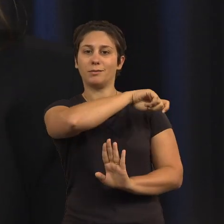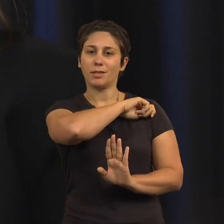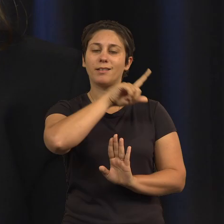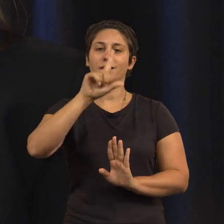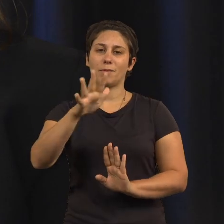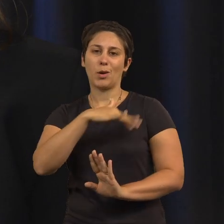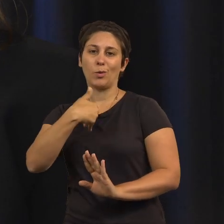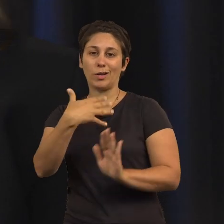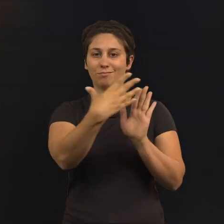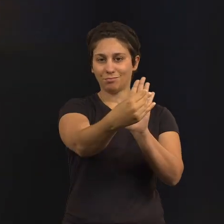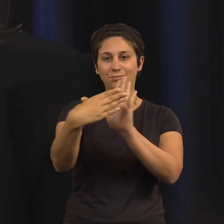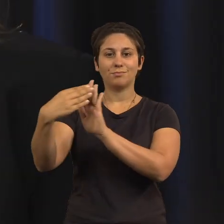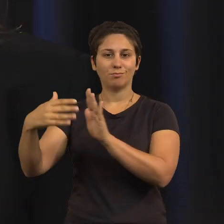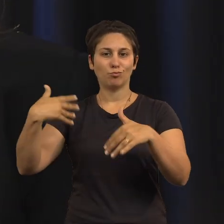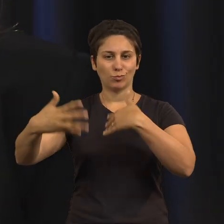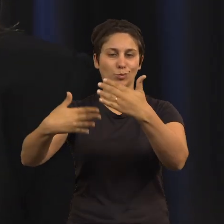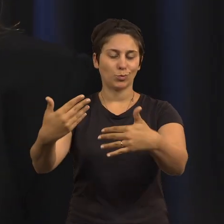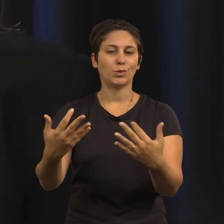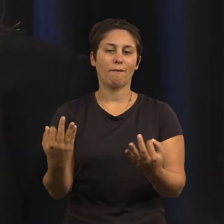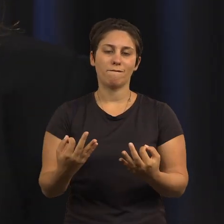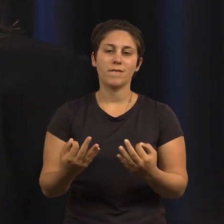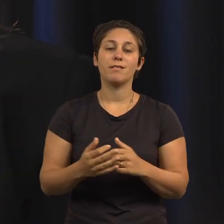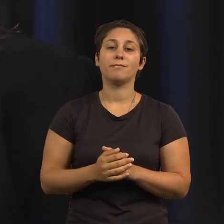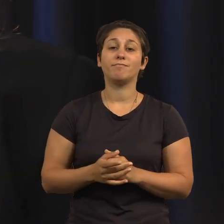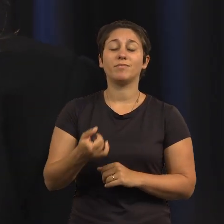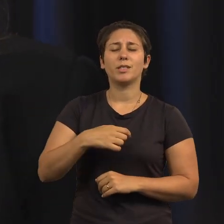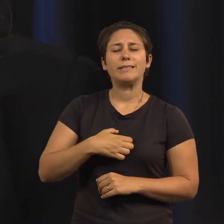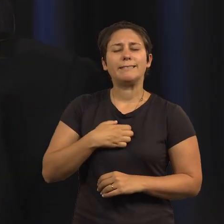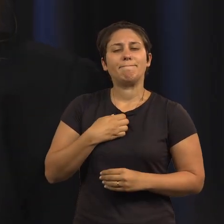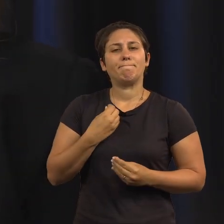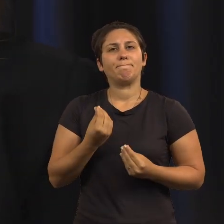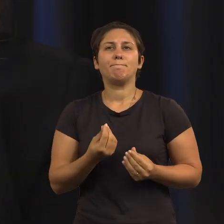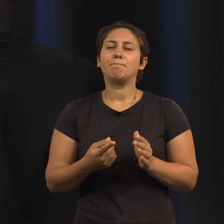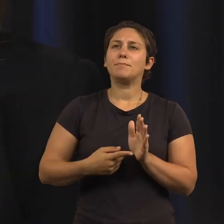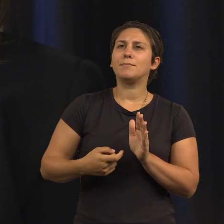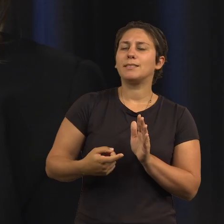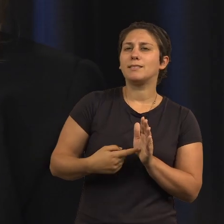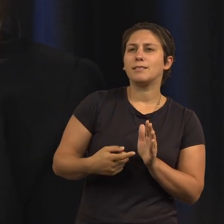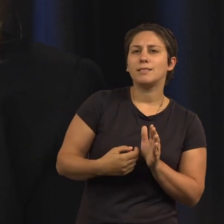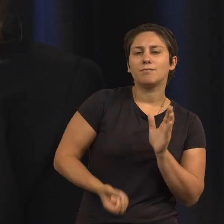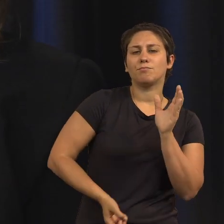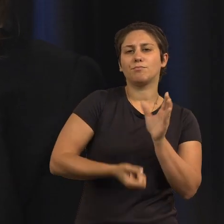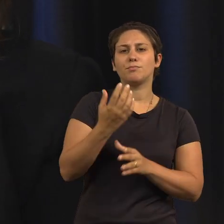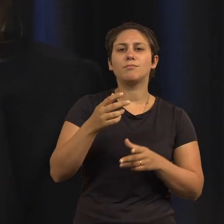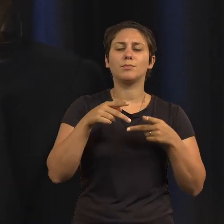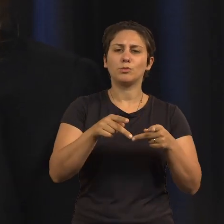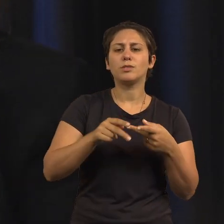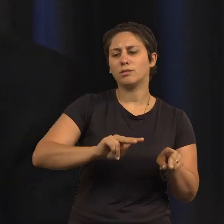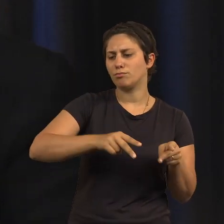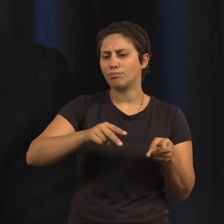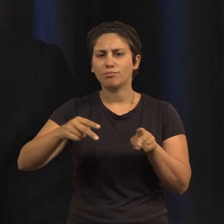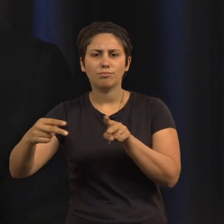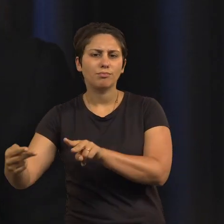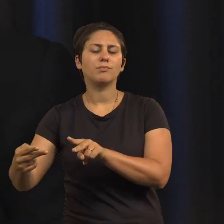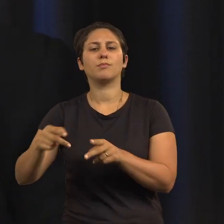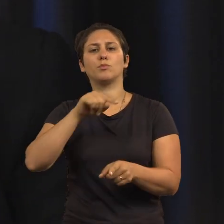também está a acontecer. E sentimos necessidade de desenvolver ferramentas e metodologias, além de levarmos a